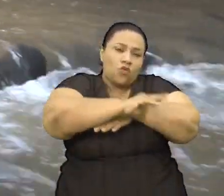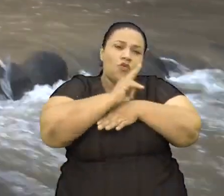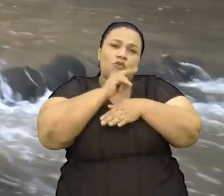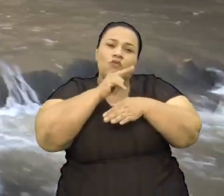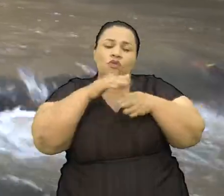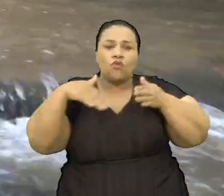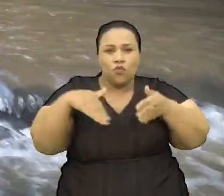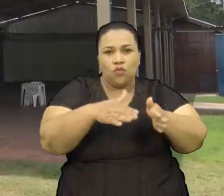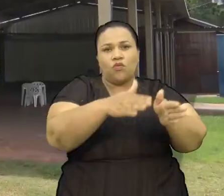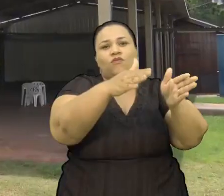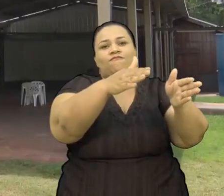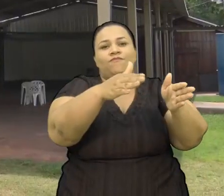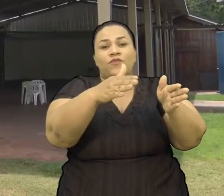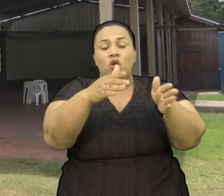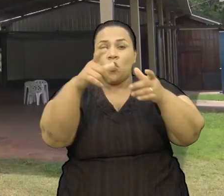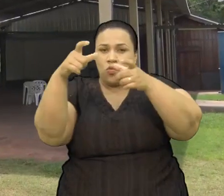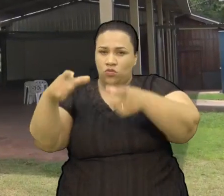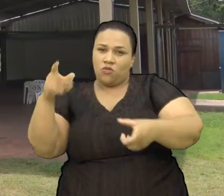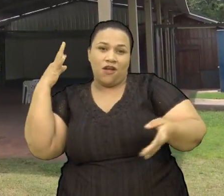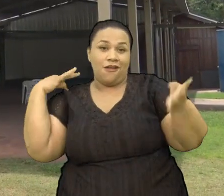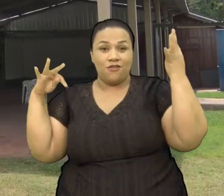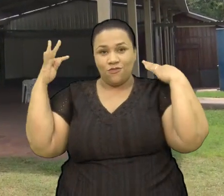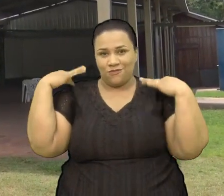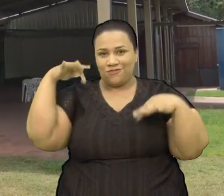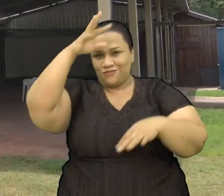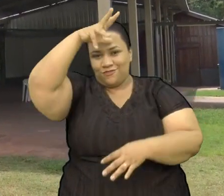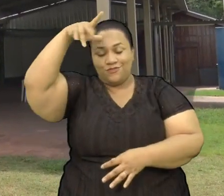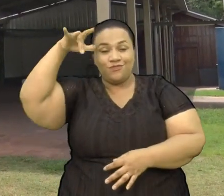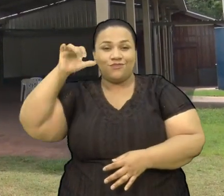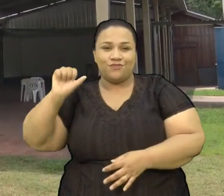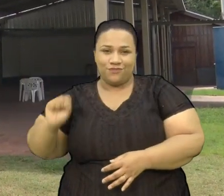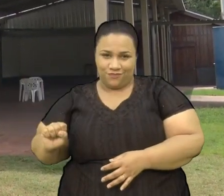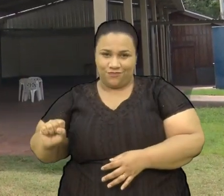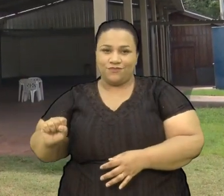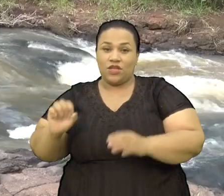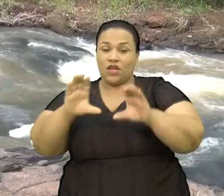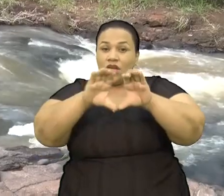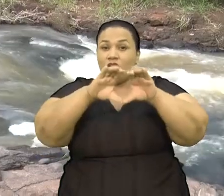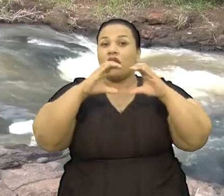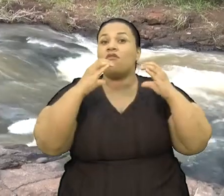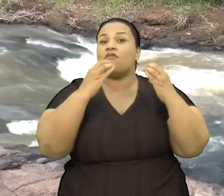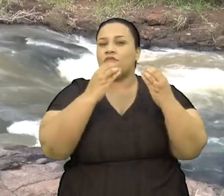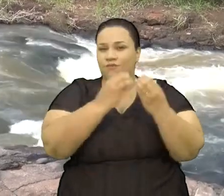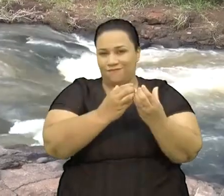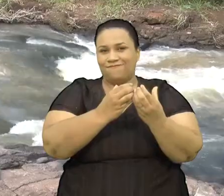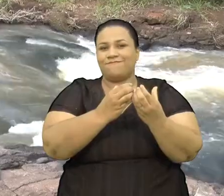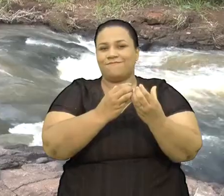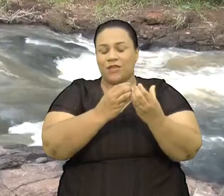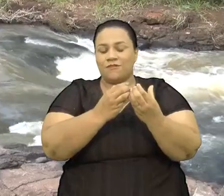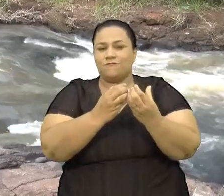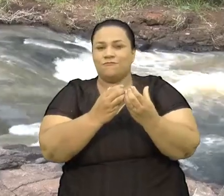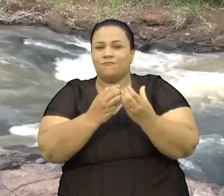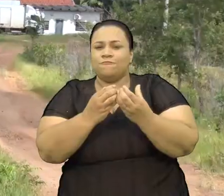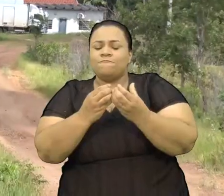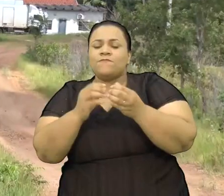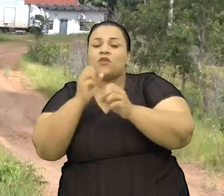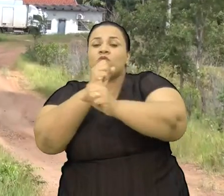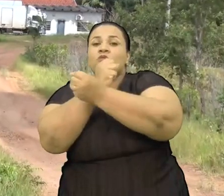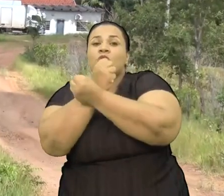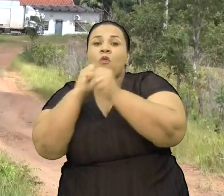Local turístico no Mato Grosso do Sul A comunidade é remanescente de quilombolas